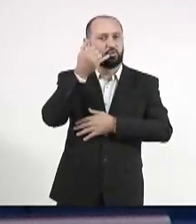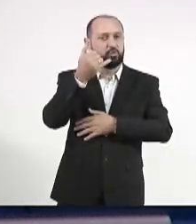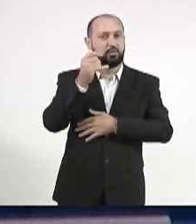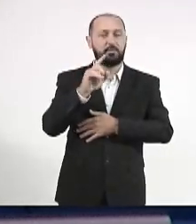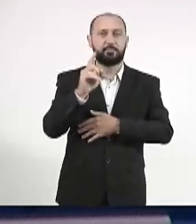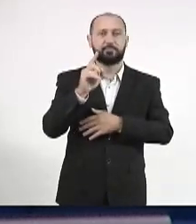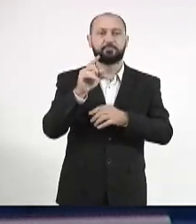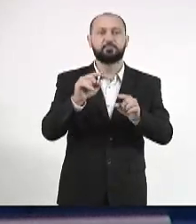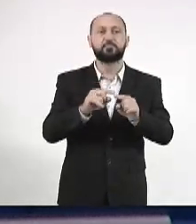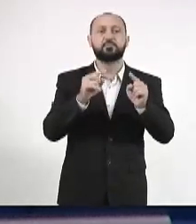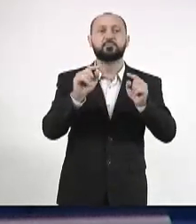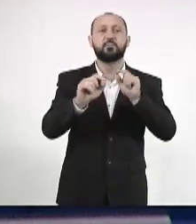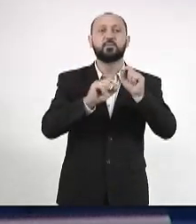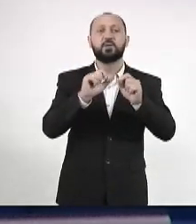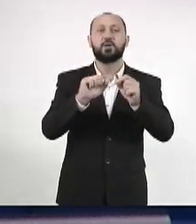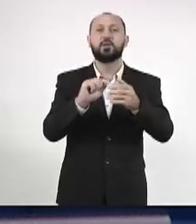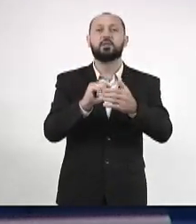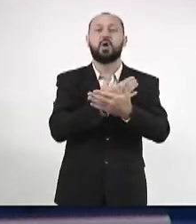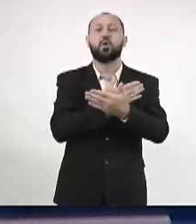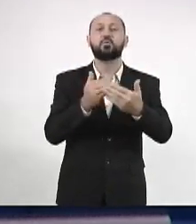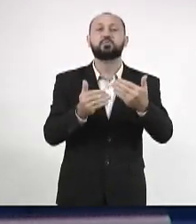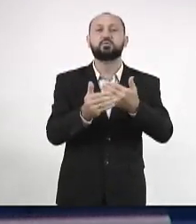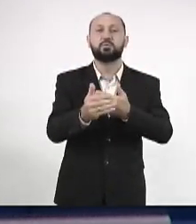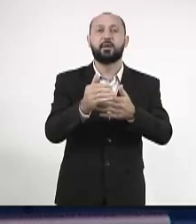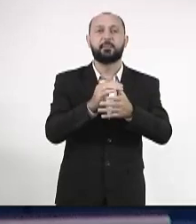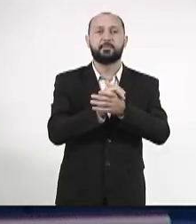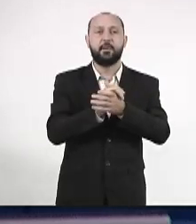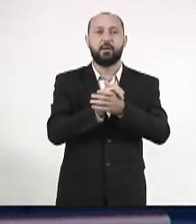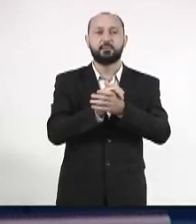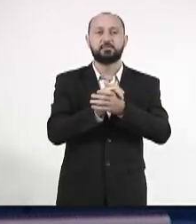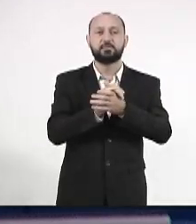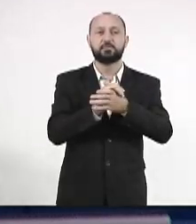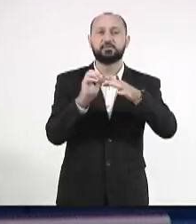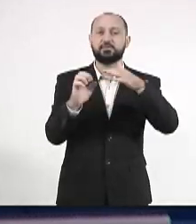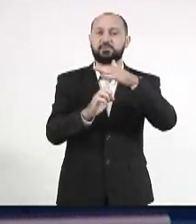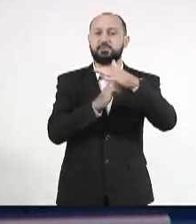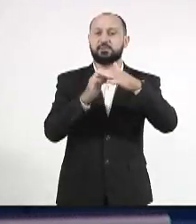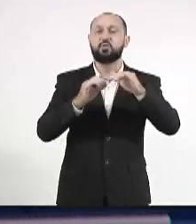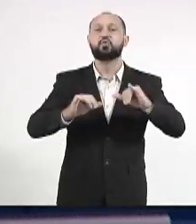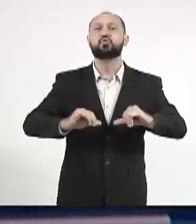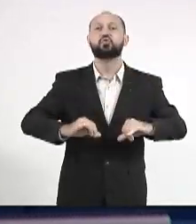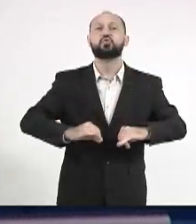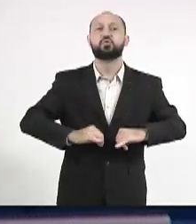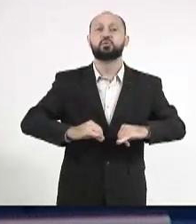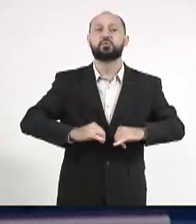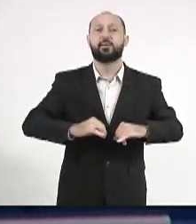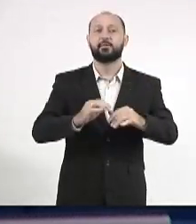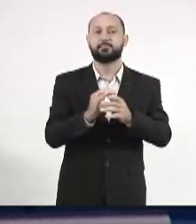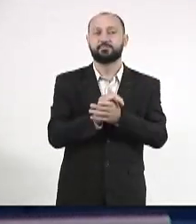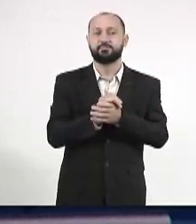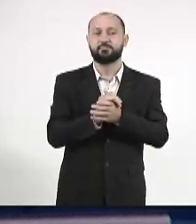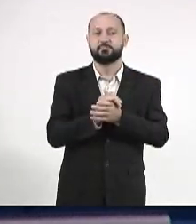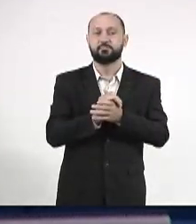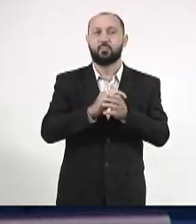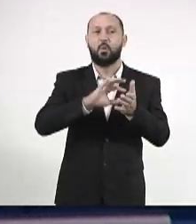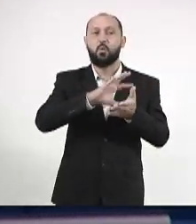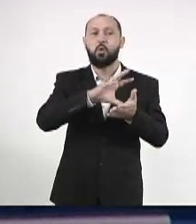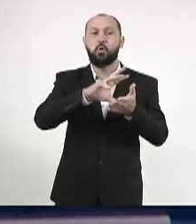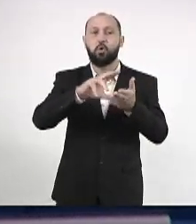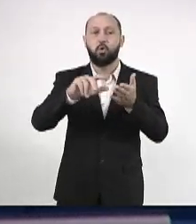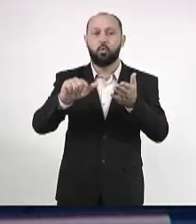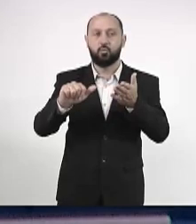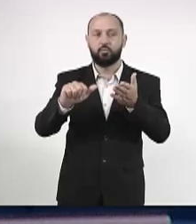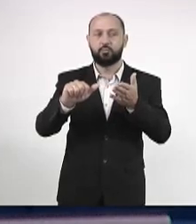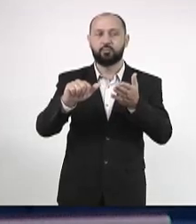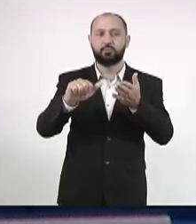Mas, o que está acontecendo? As operadoras estão sofrendo com roubo de fios.